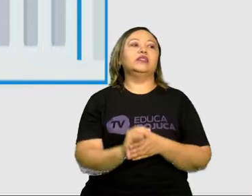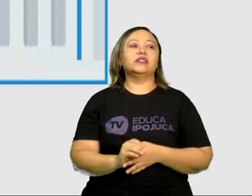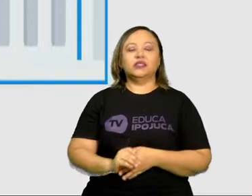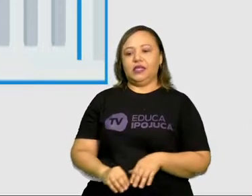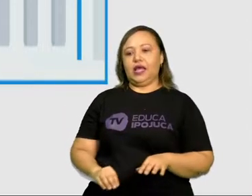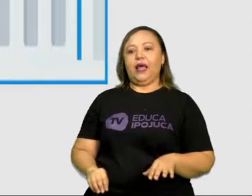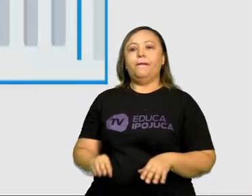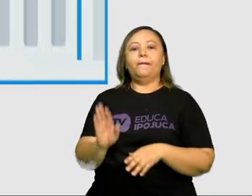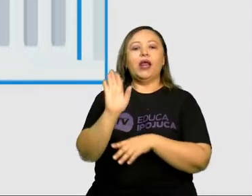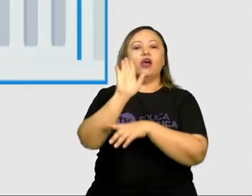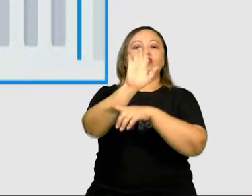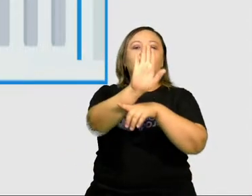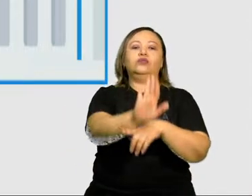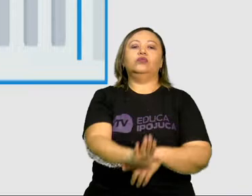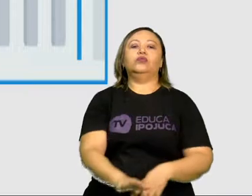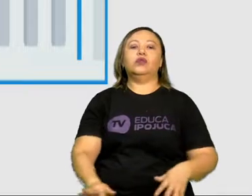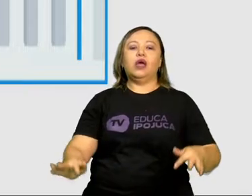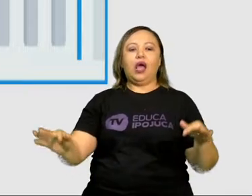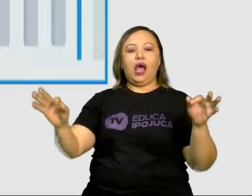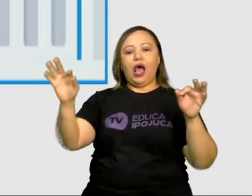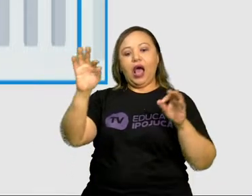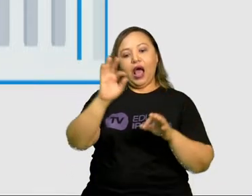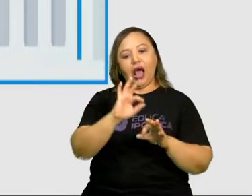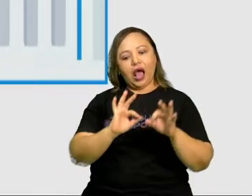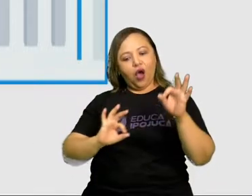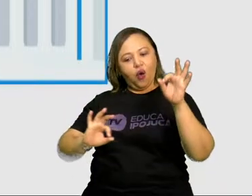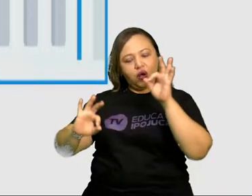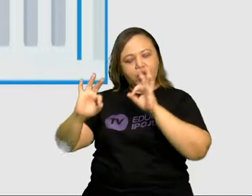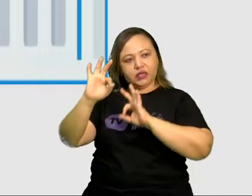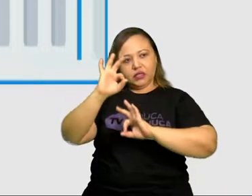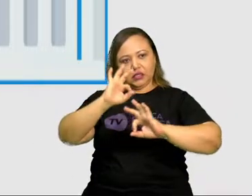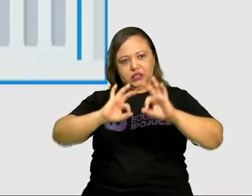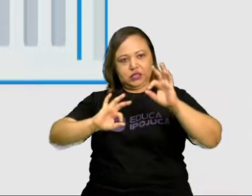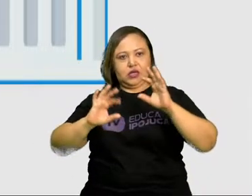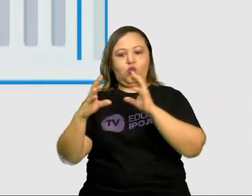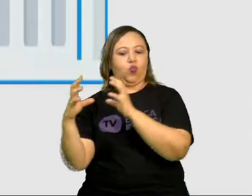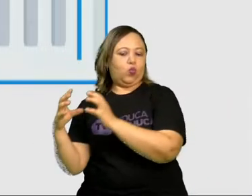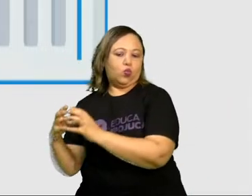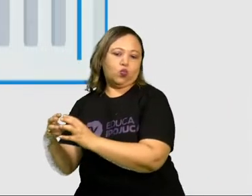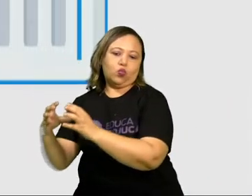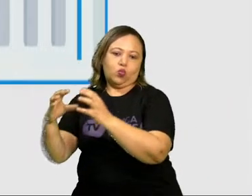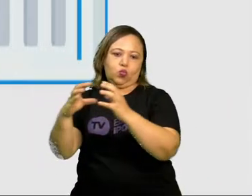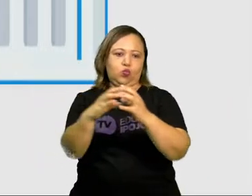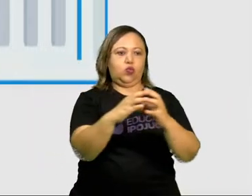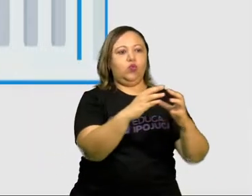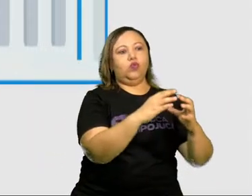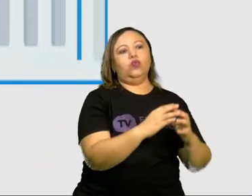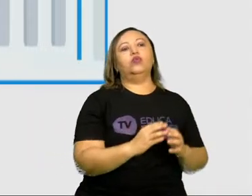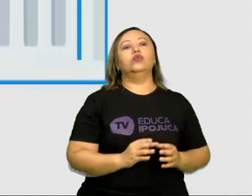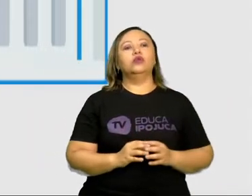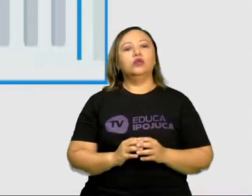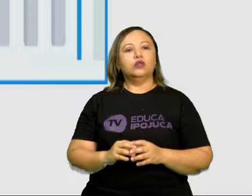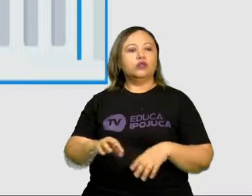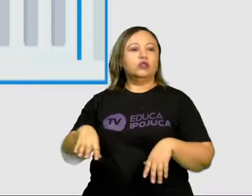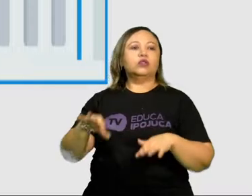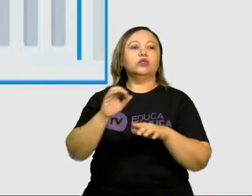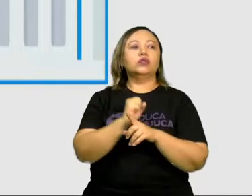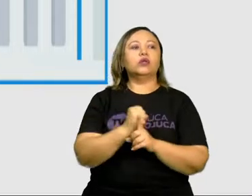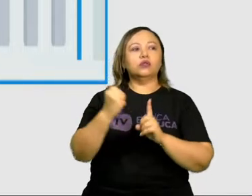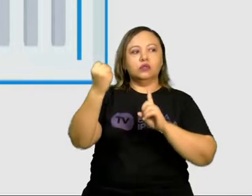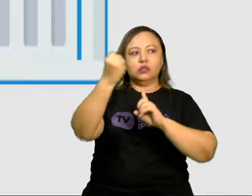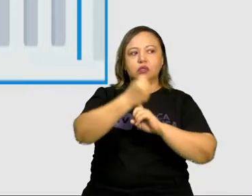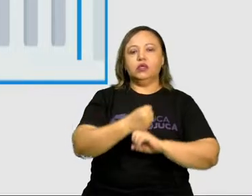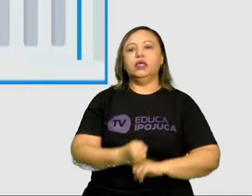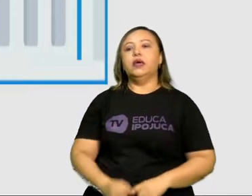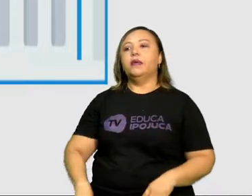necessidade de uma organização social que também abarcasse um grande número de indivíduos que sofreu